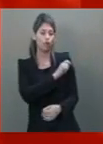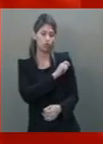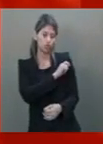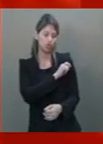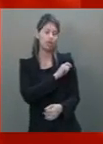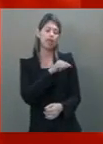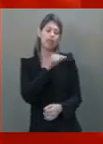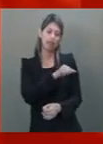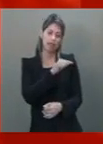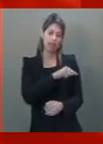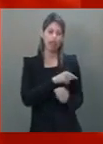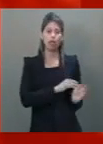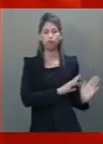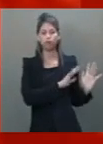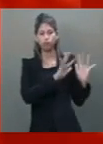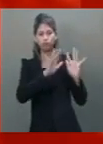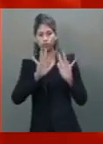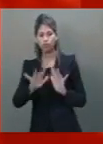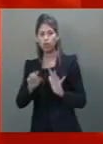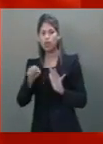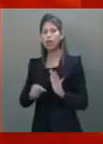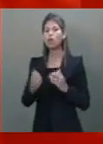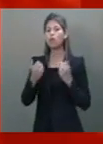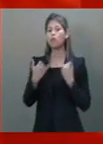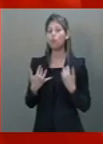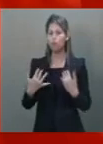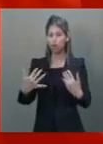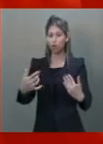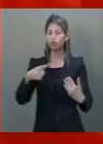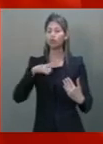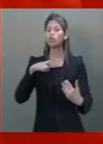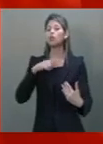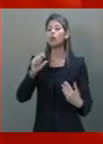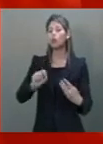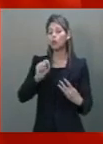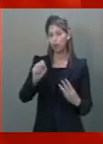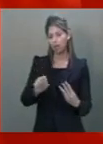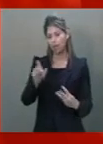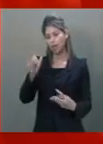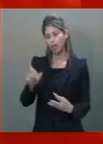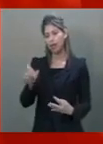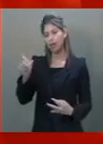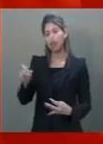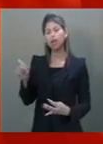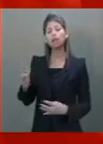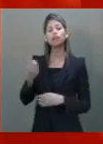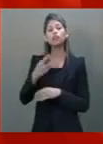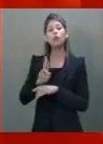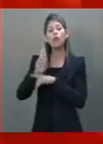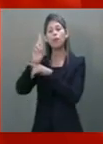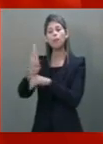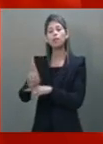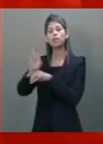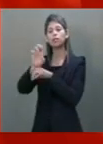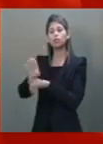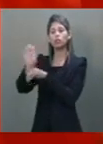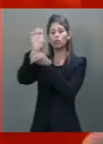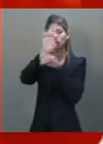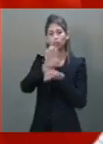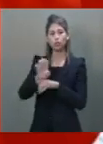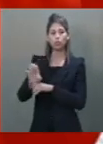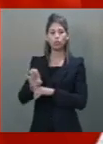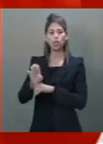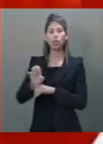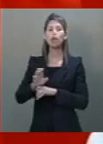chegaram a esse Senado. E hoje são sujeitos da história dos seus estados. Eu já quero terminar, porque me